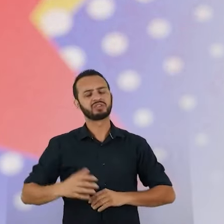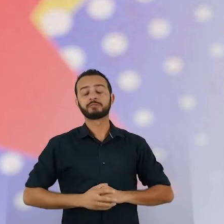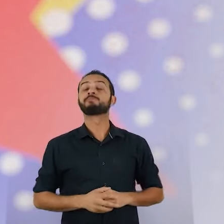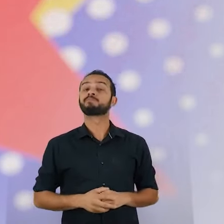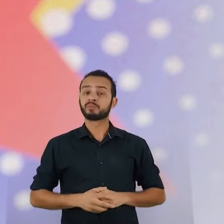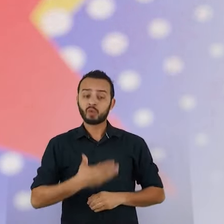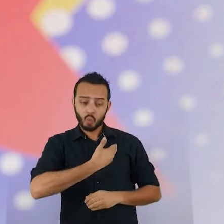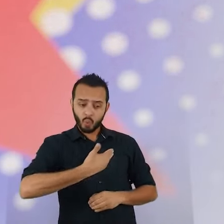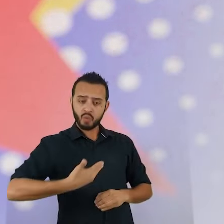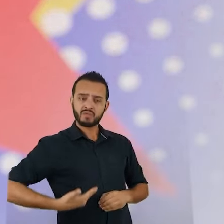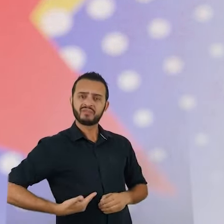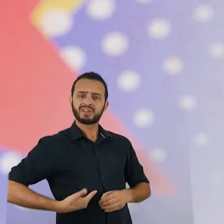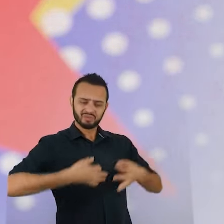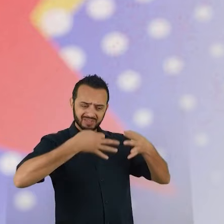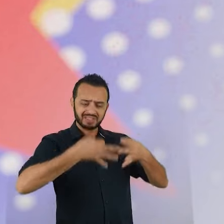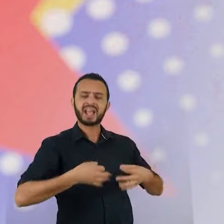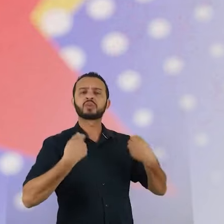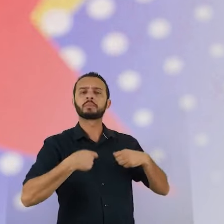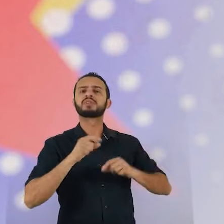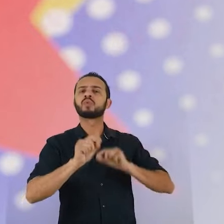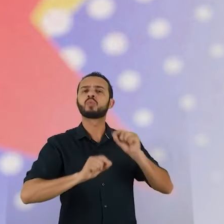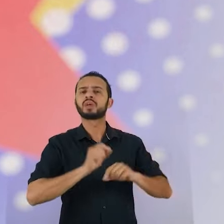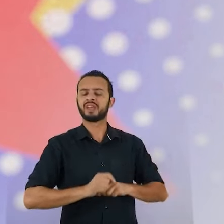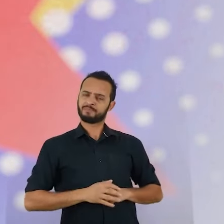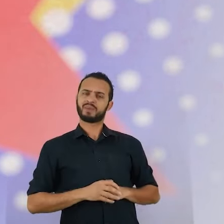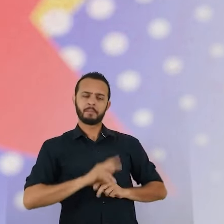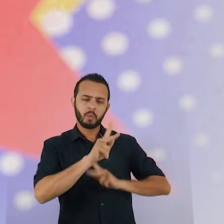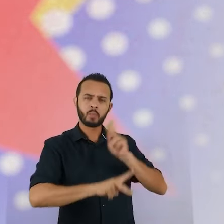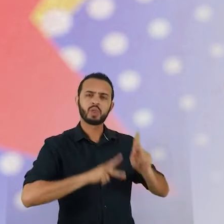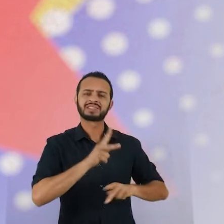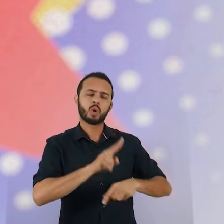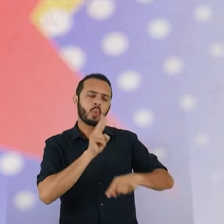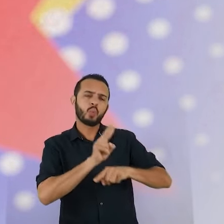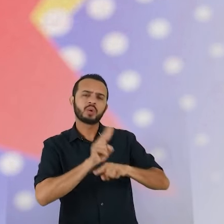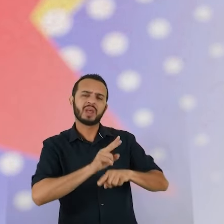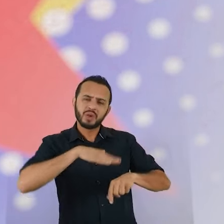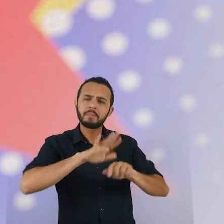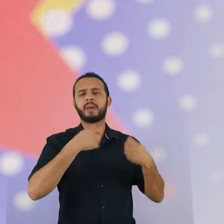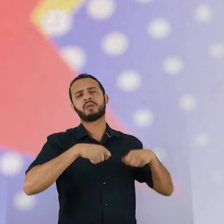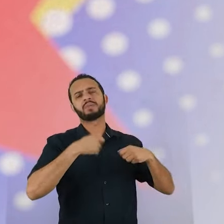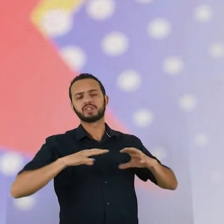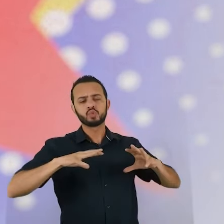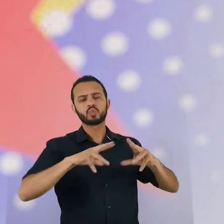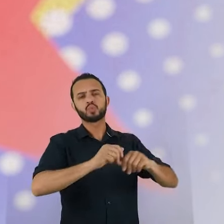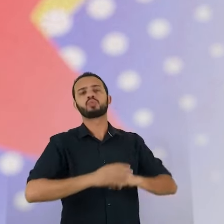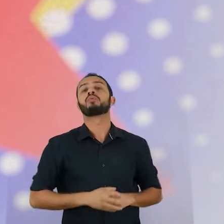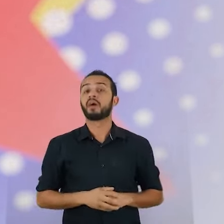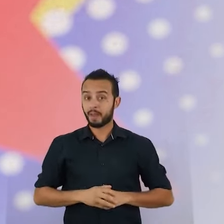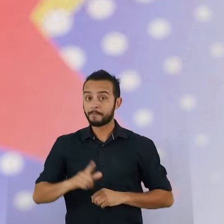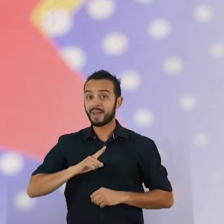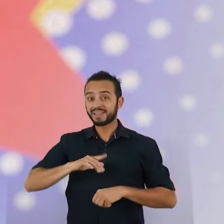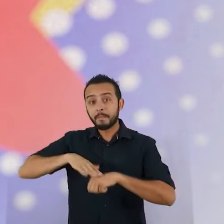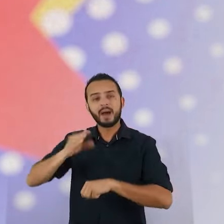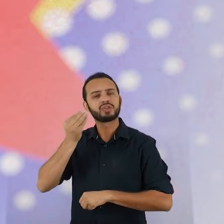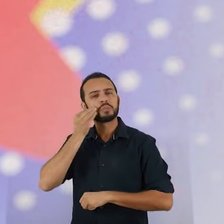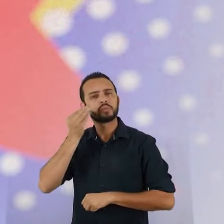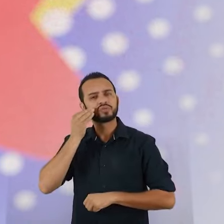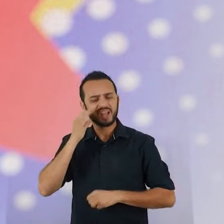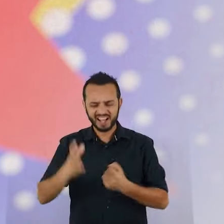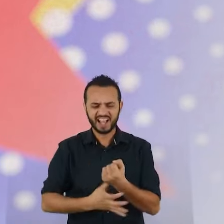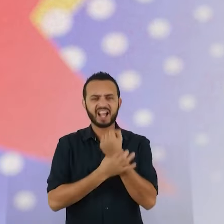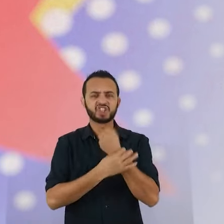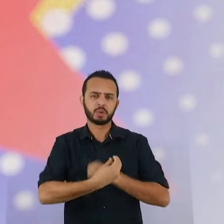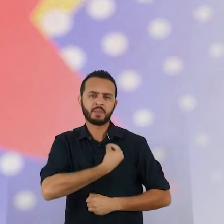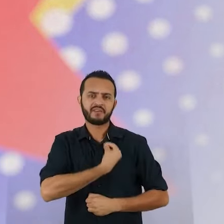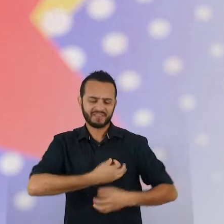O governo deve servir para cuidar e proteger os que mais precisam. Para gerar oportunidade e garantir